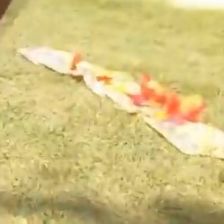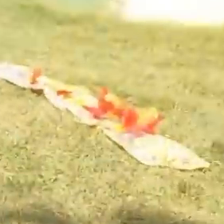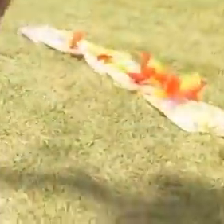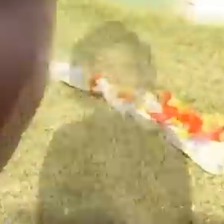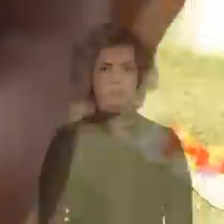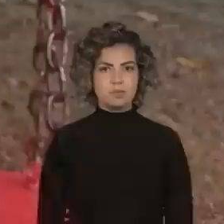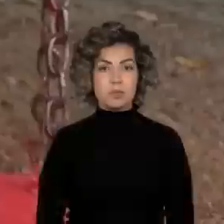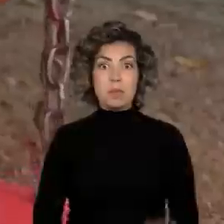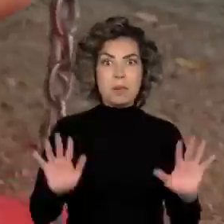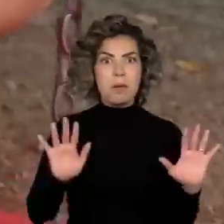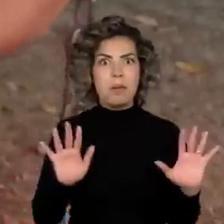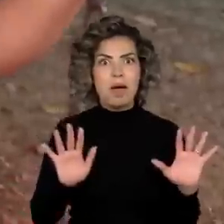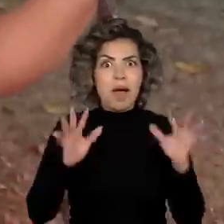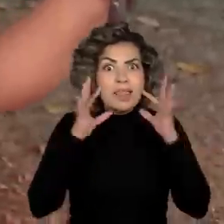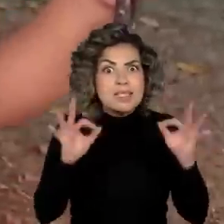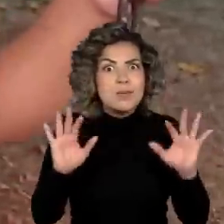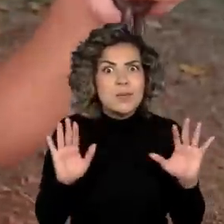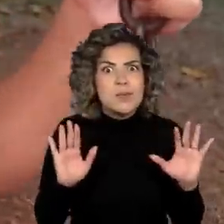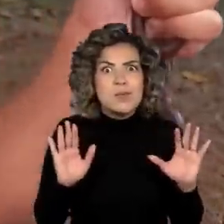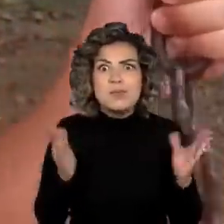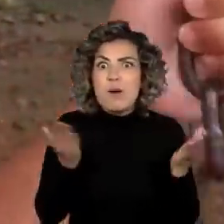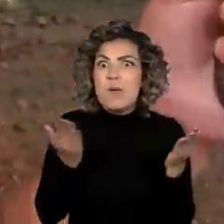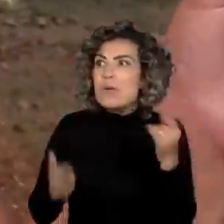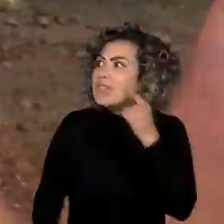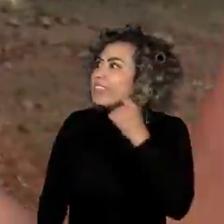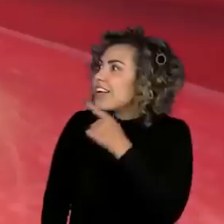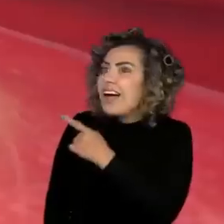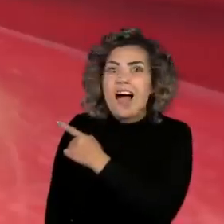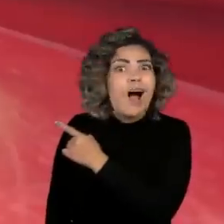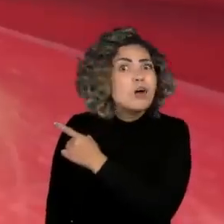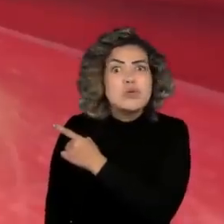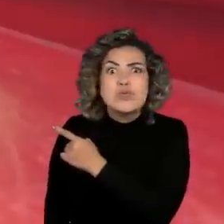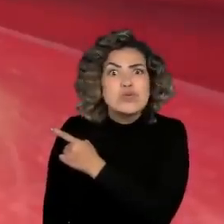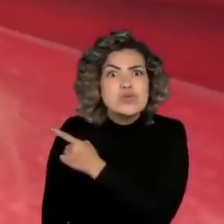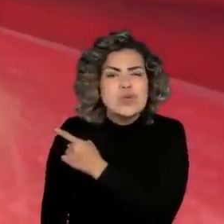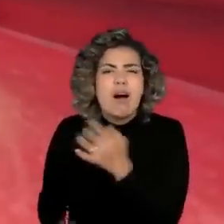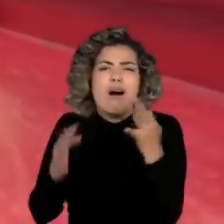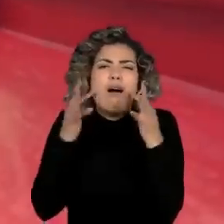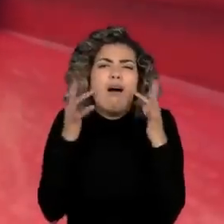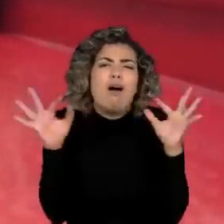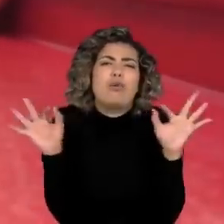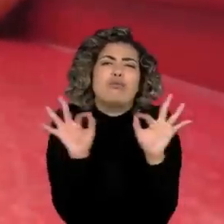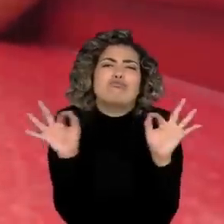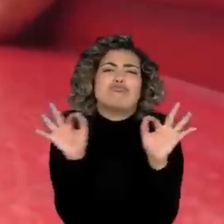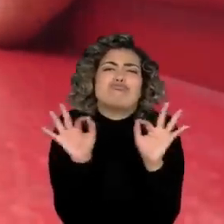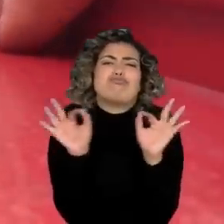Atenção! Você vai ver agora cenas de muita fofura.